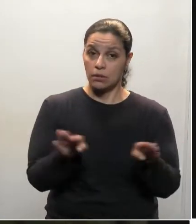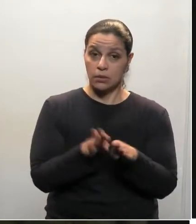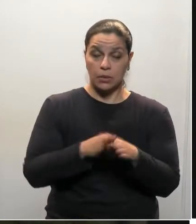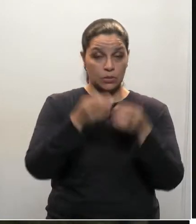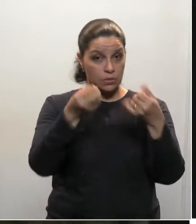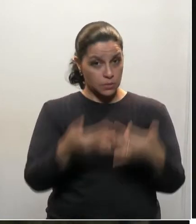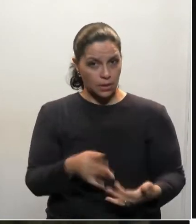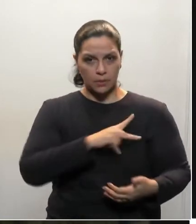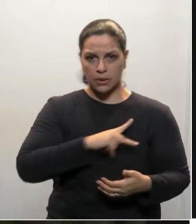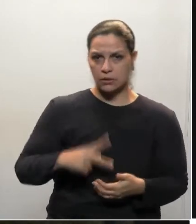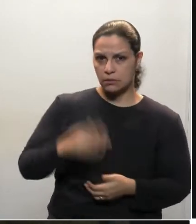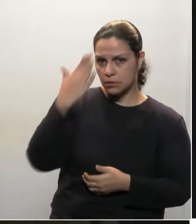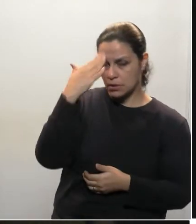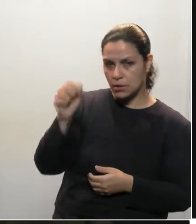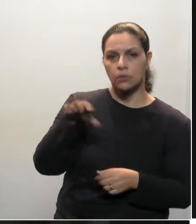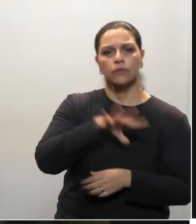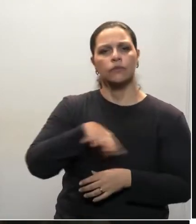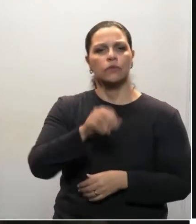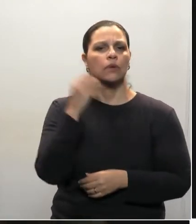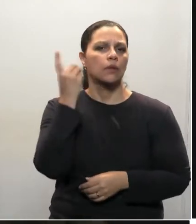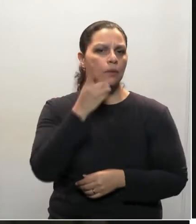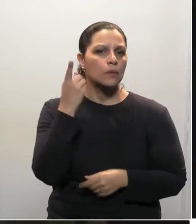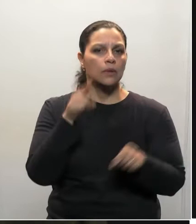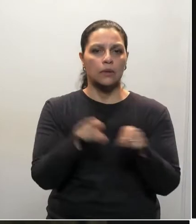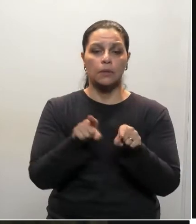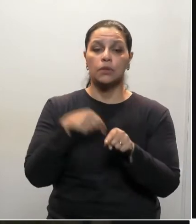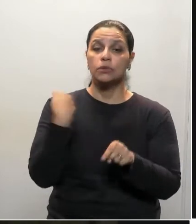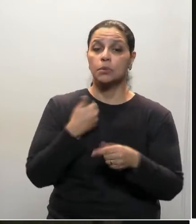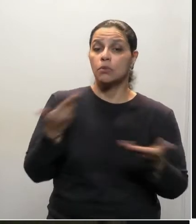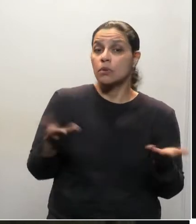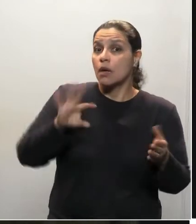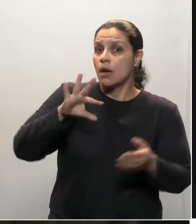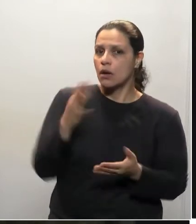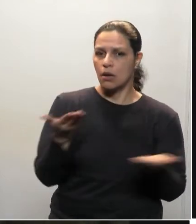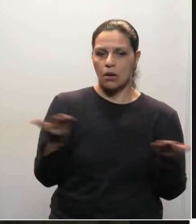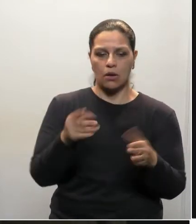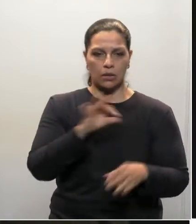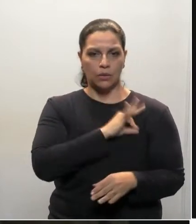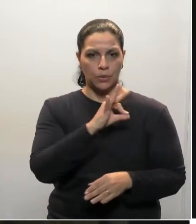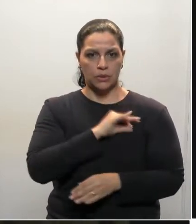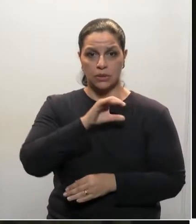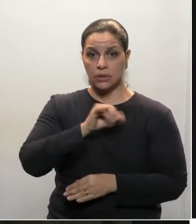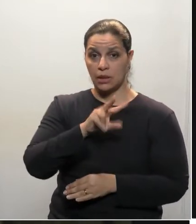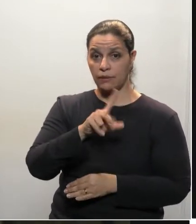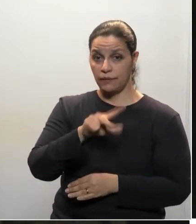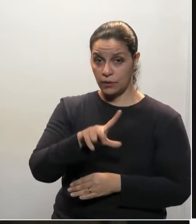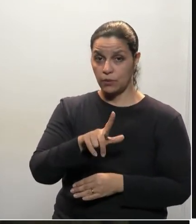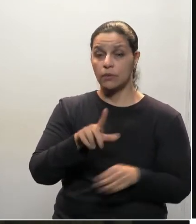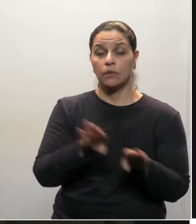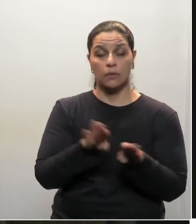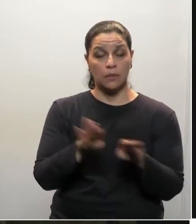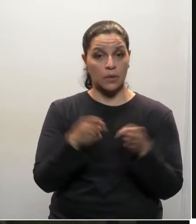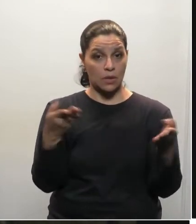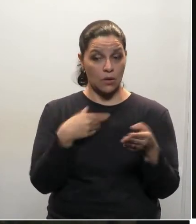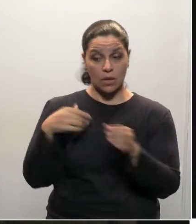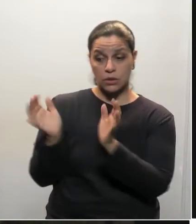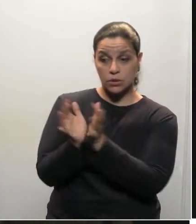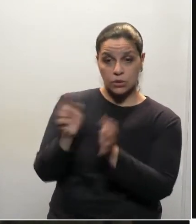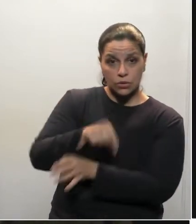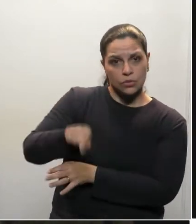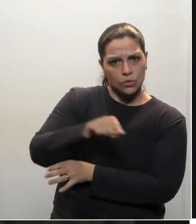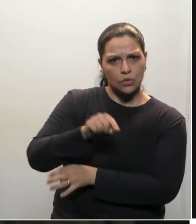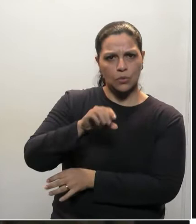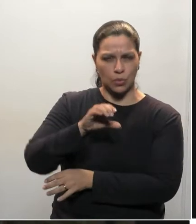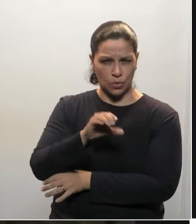aqui, presidente, senhoras deputadas e deputadas, sobre a situação que está acontecendo na Polícia Civil, a Polícia Civil, que é uma instituição que